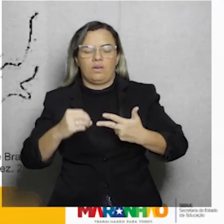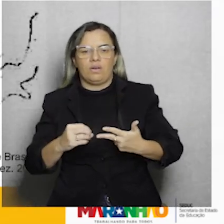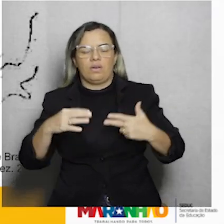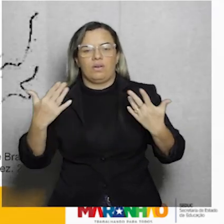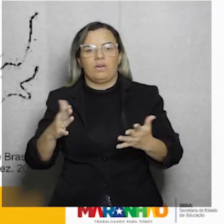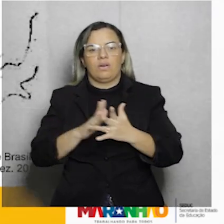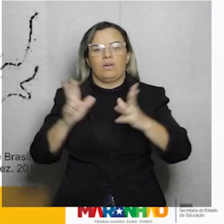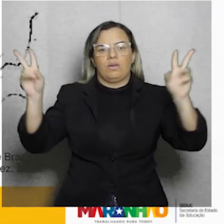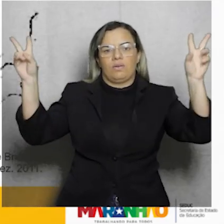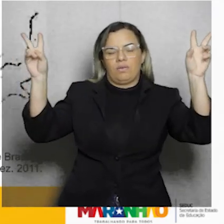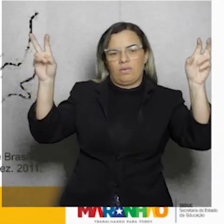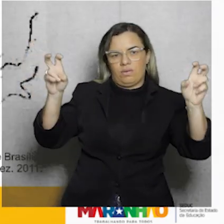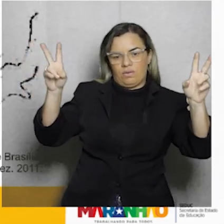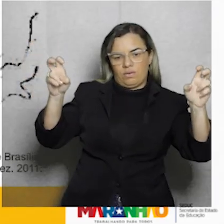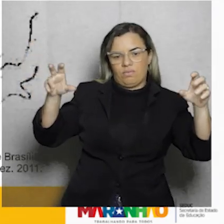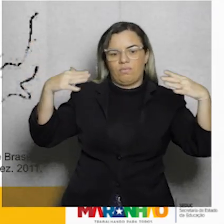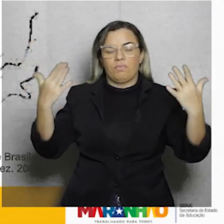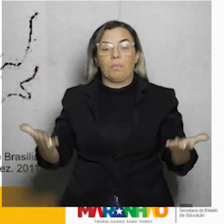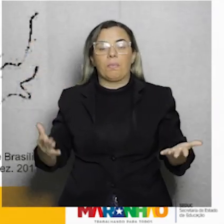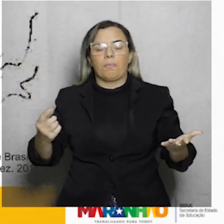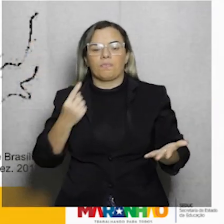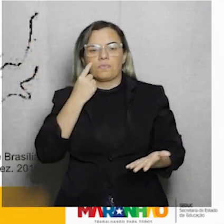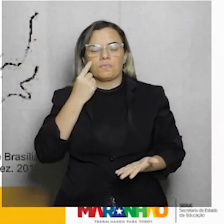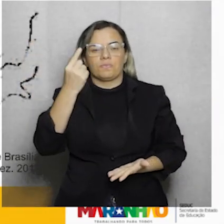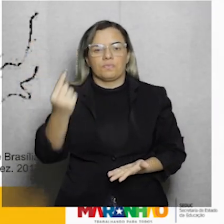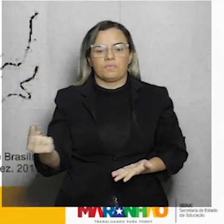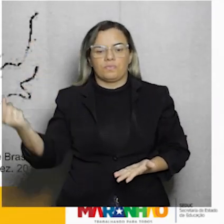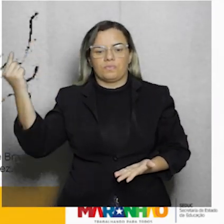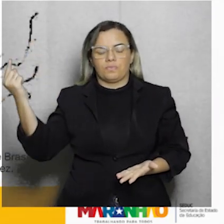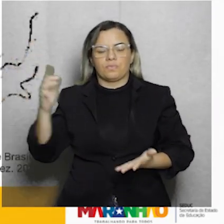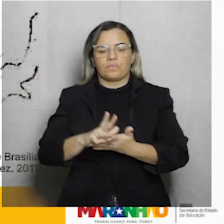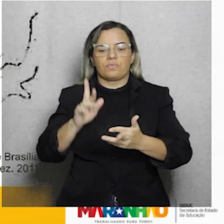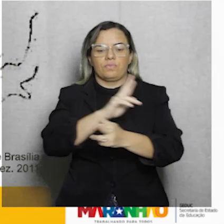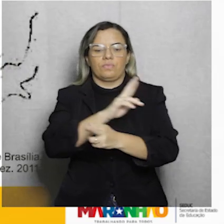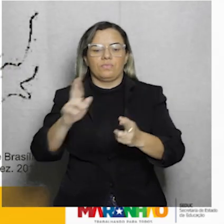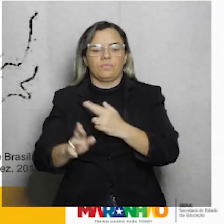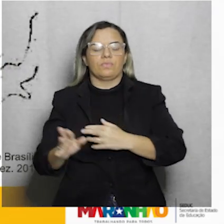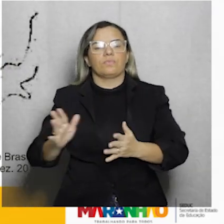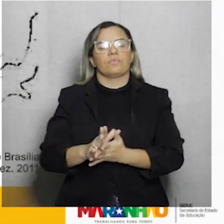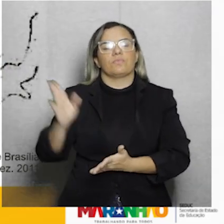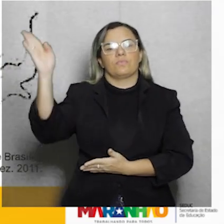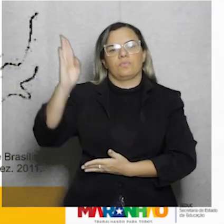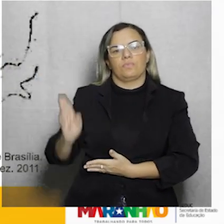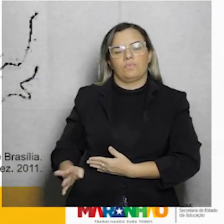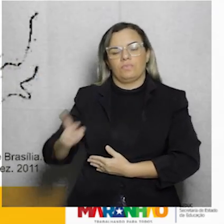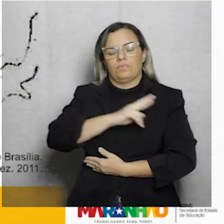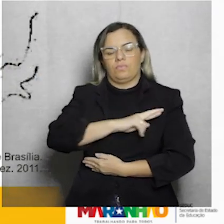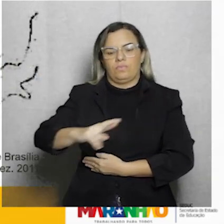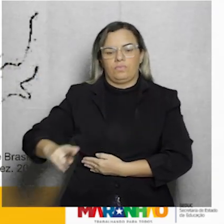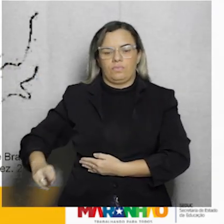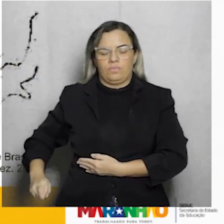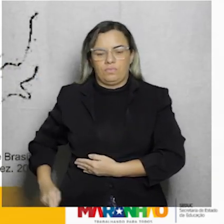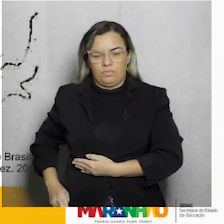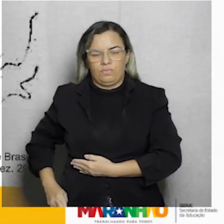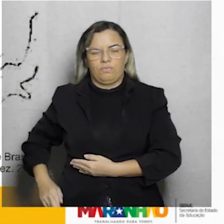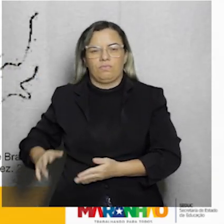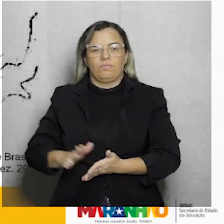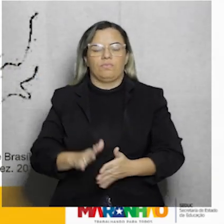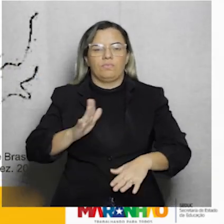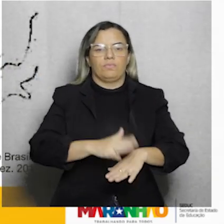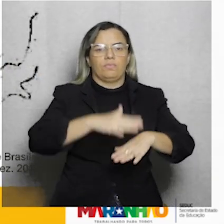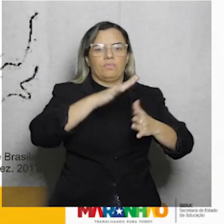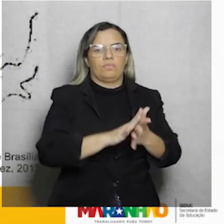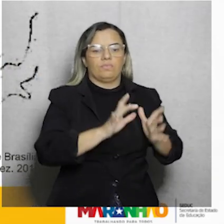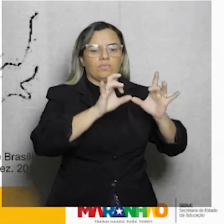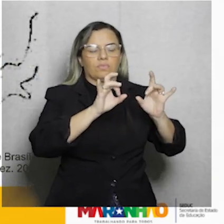Esse tema desse item-questão vai envolver o Brasil-República. De uma forma mais específica,